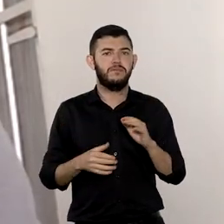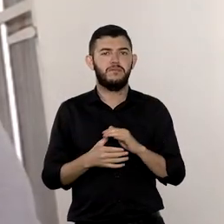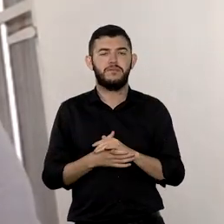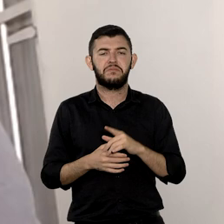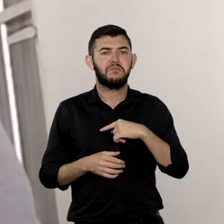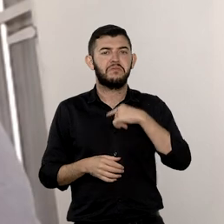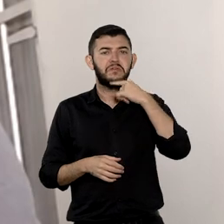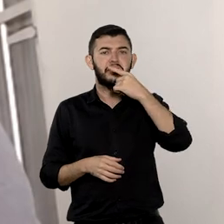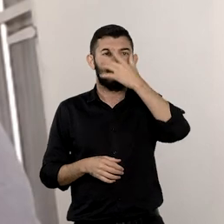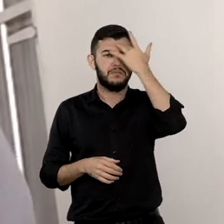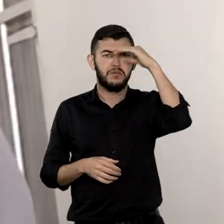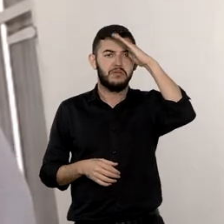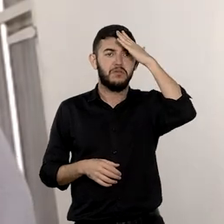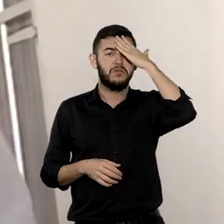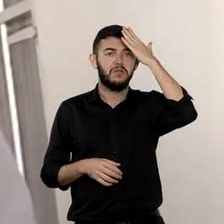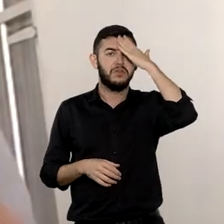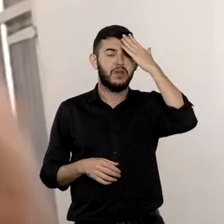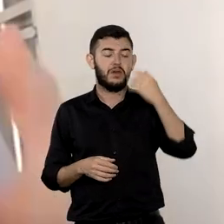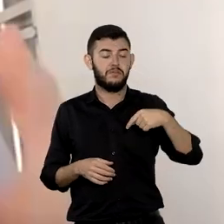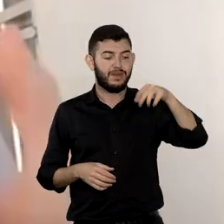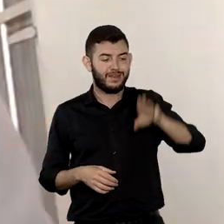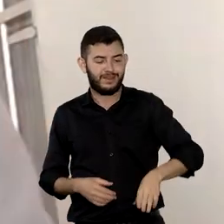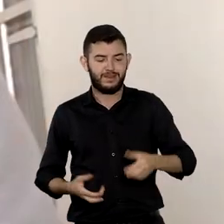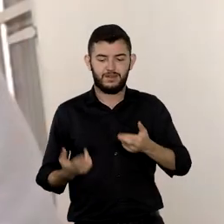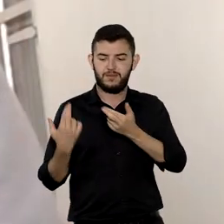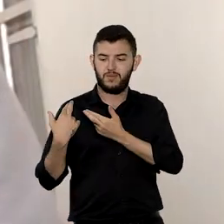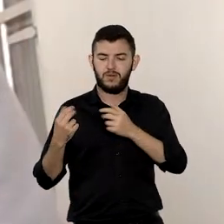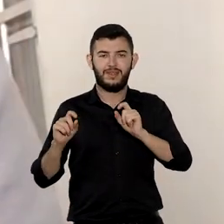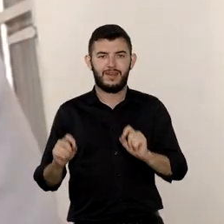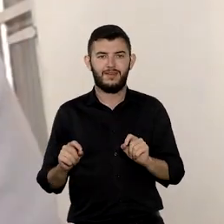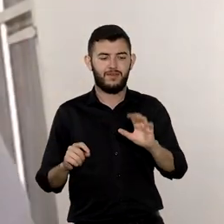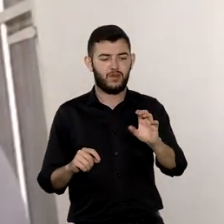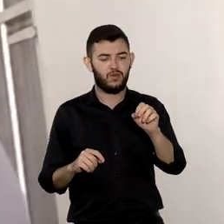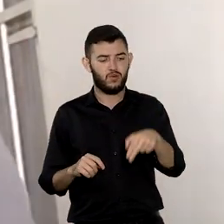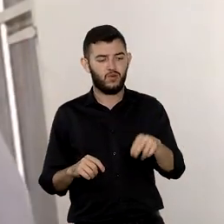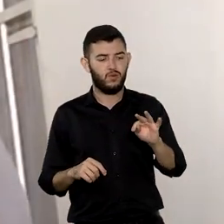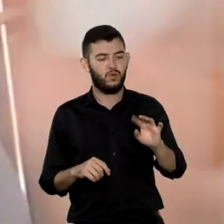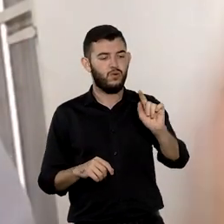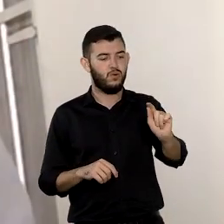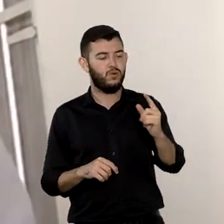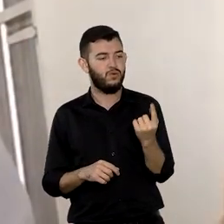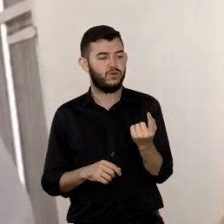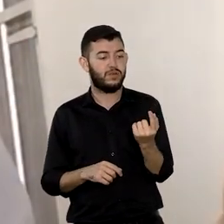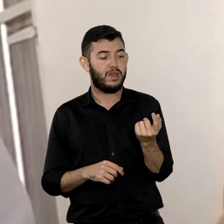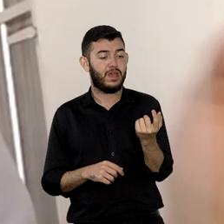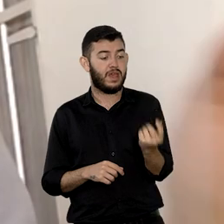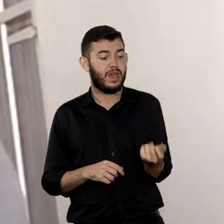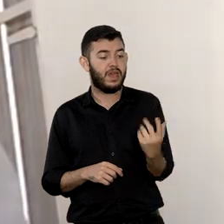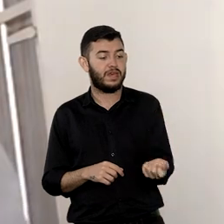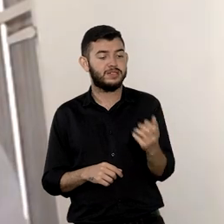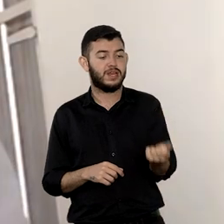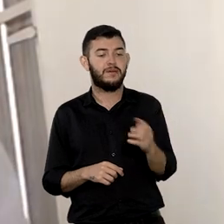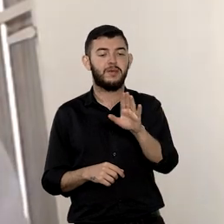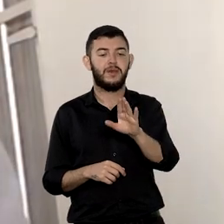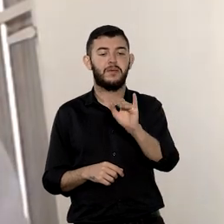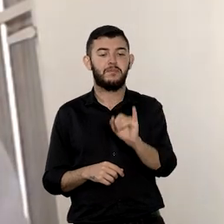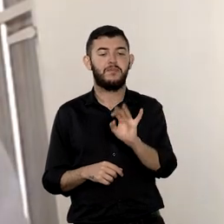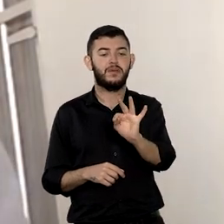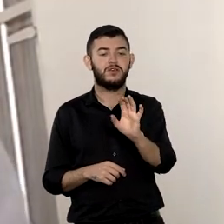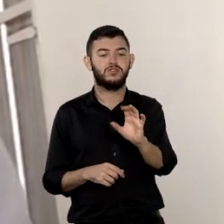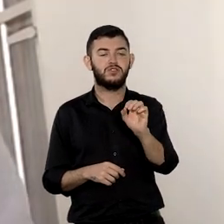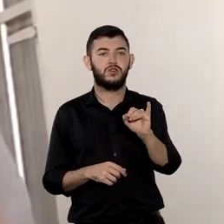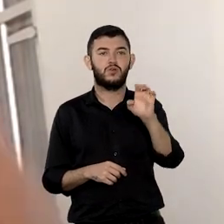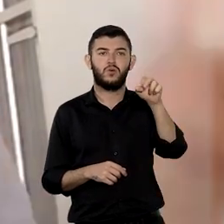Ninguém sabe quem é que está operando aquela conta que recebe bitcoins ou que envia bitcoins.